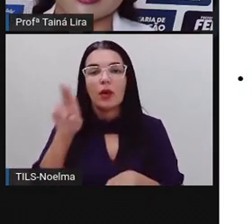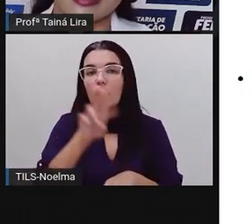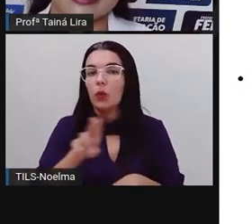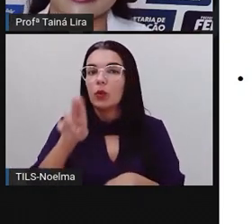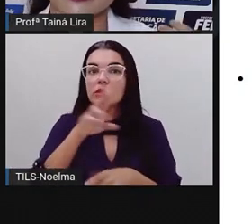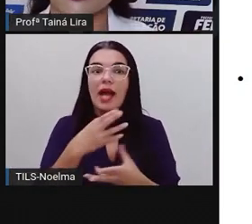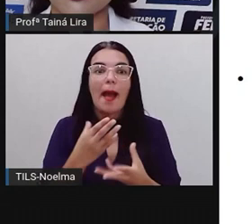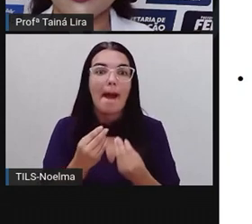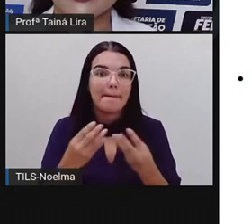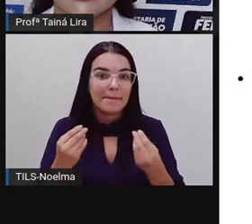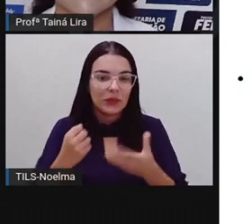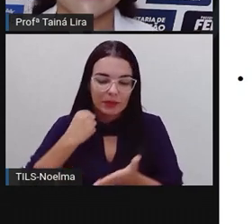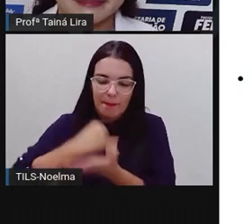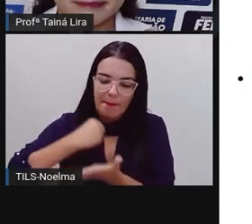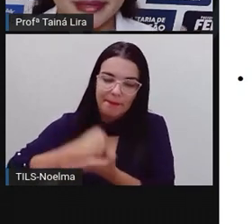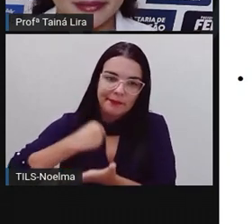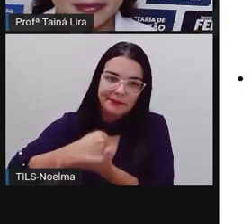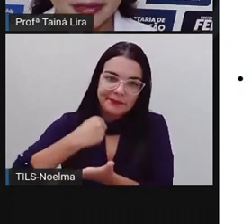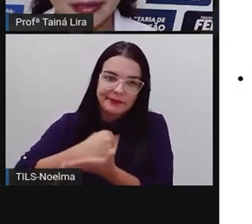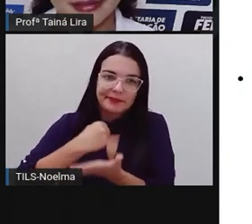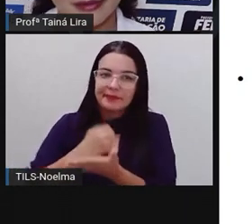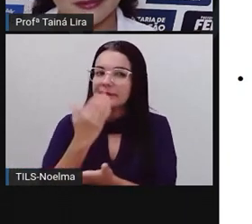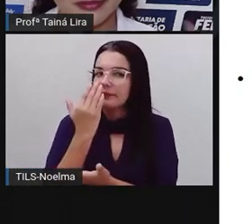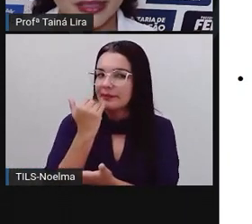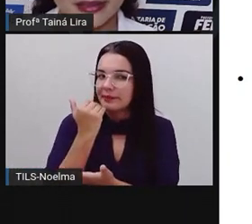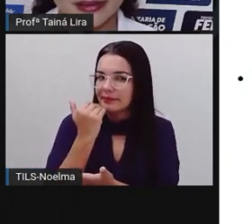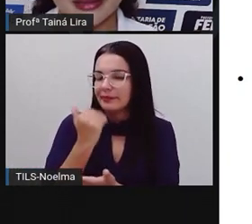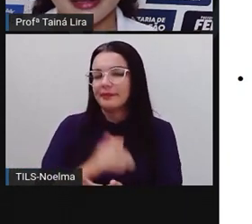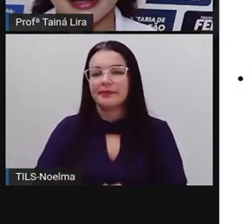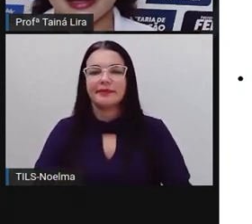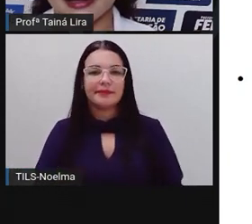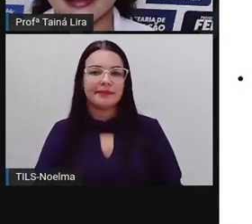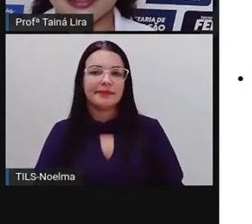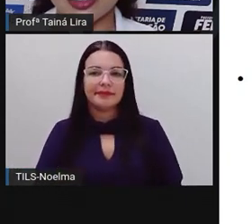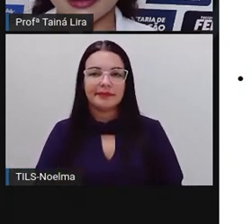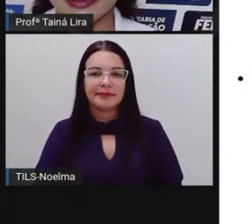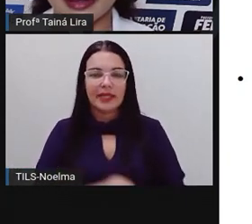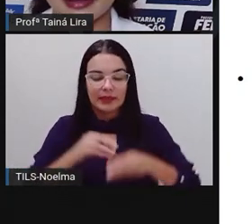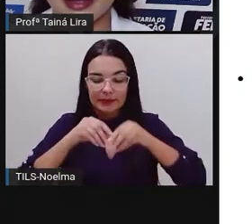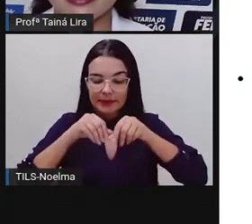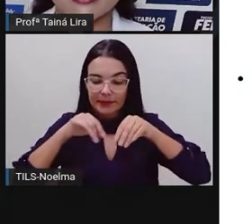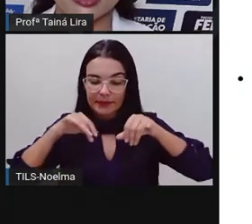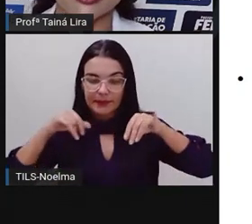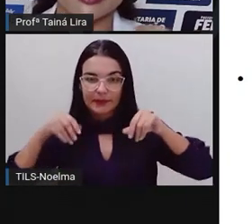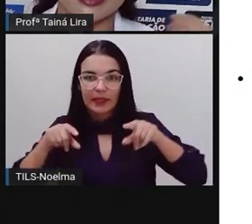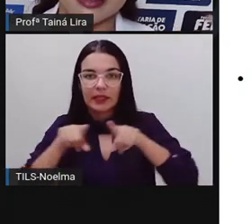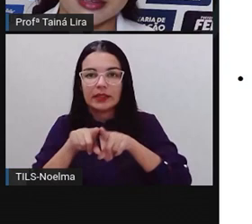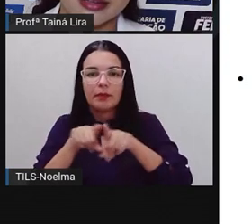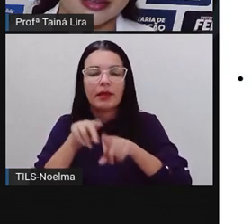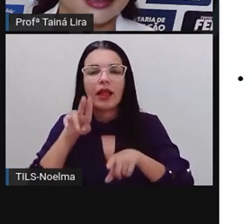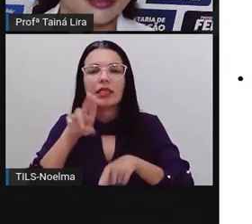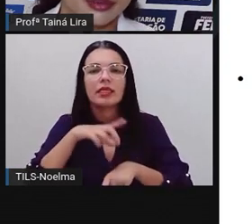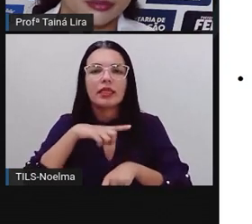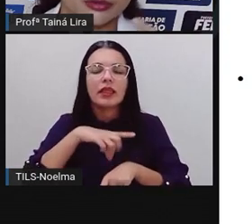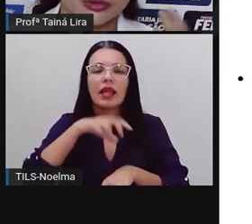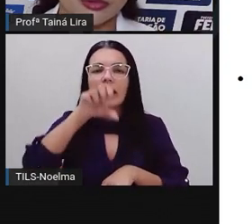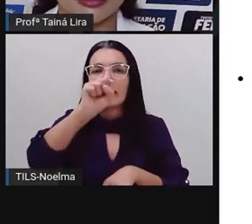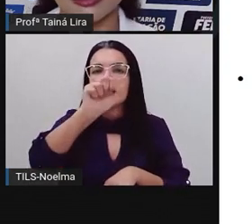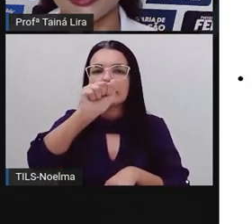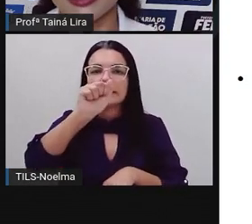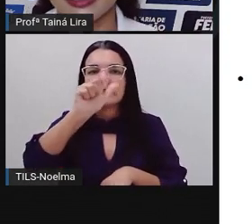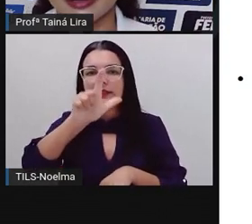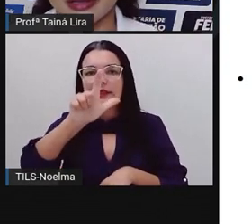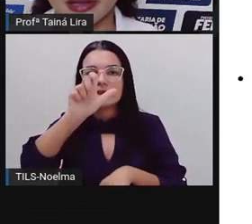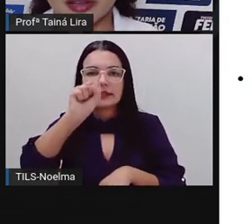utilizar aí no tempero, né, da comida. Existe também aí a salsinha, né, que também é muito